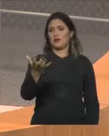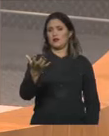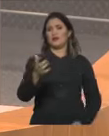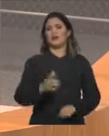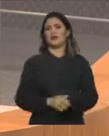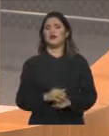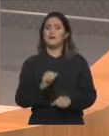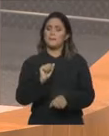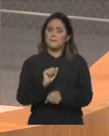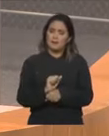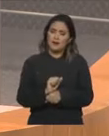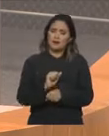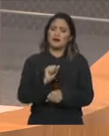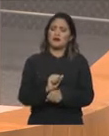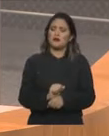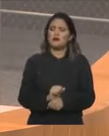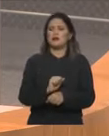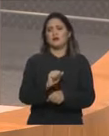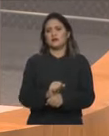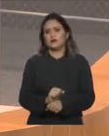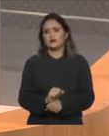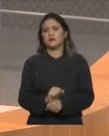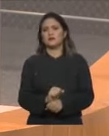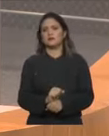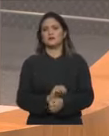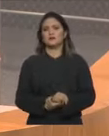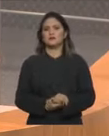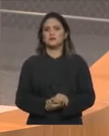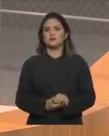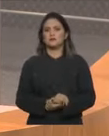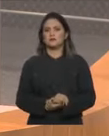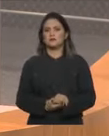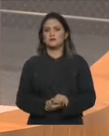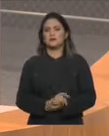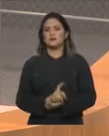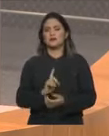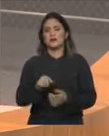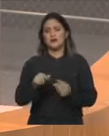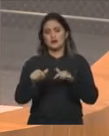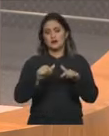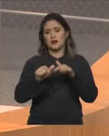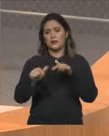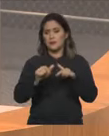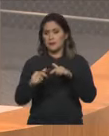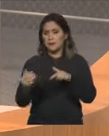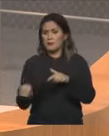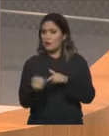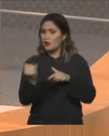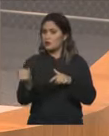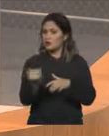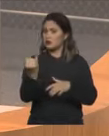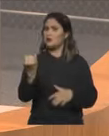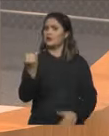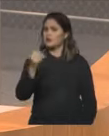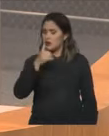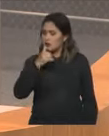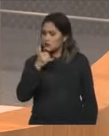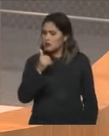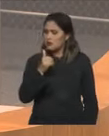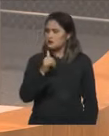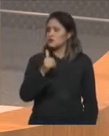a suspensão desse serviço que não é um serviço qualquer, é um serviço essencial,